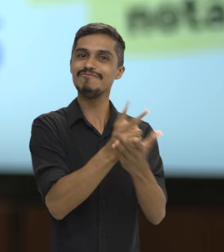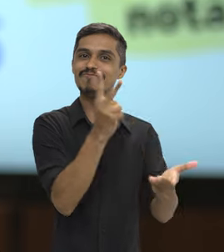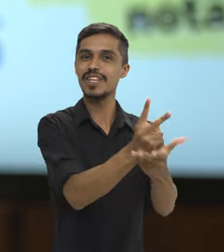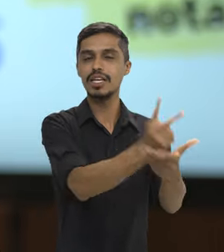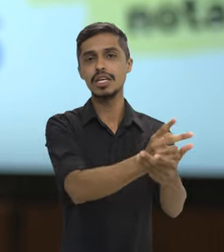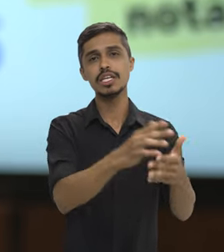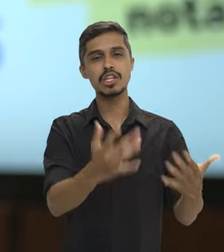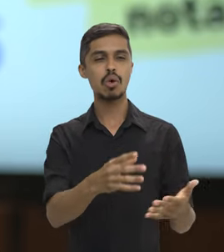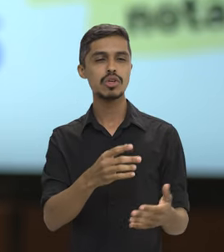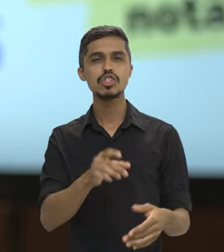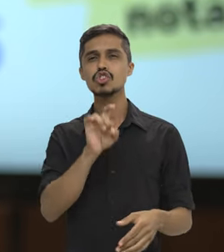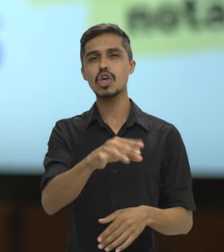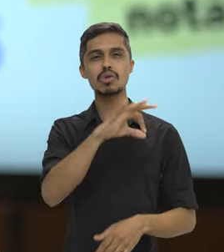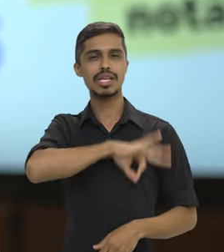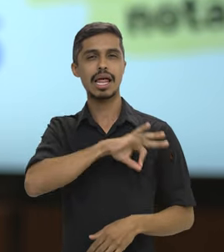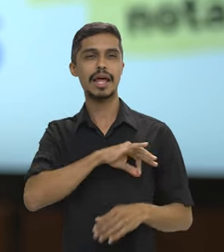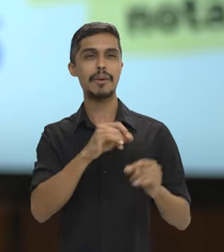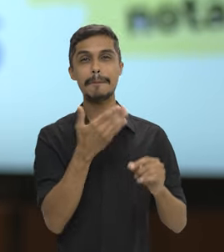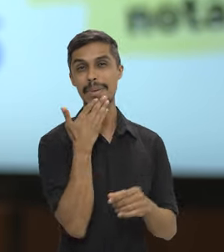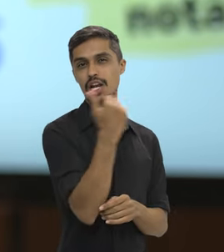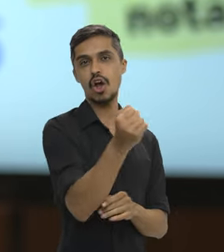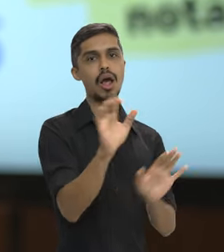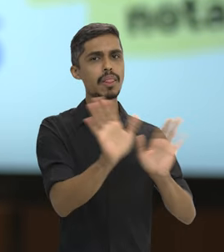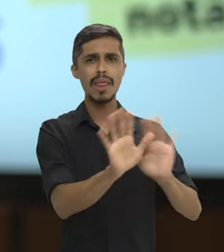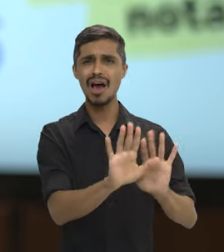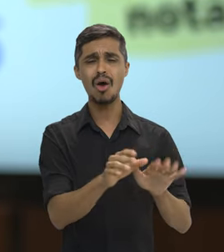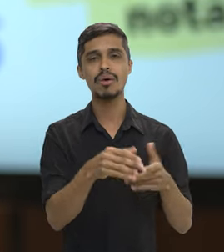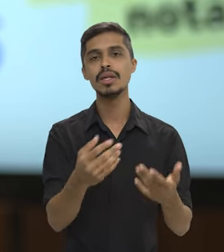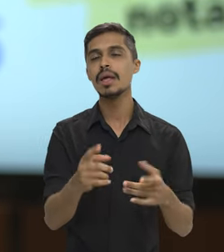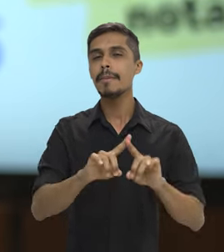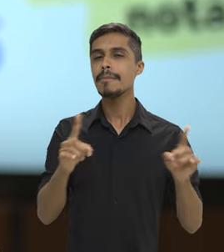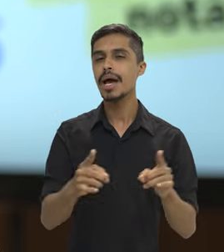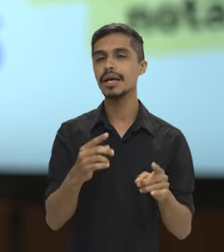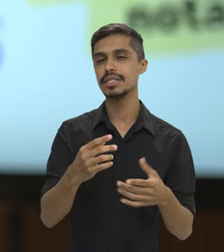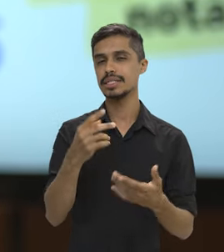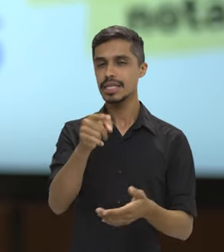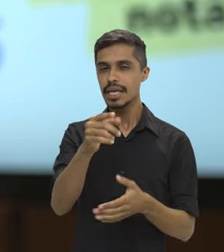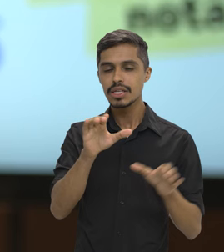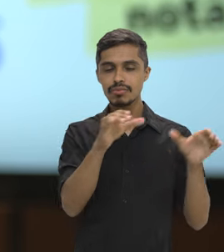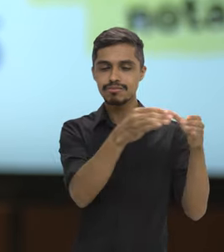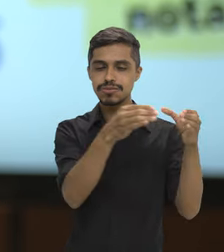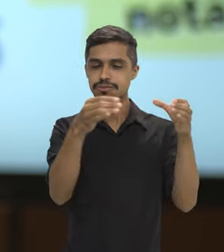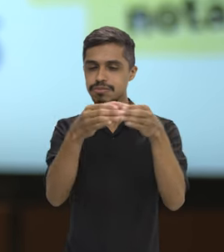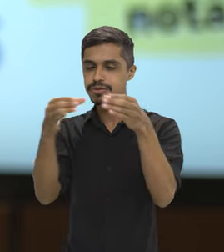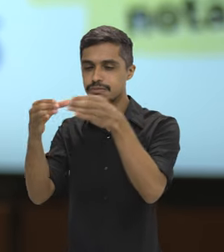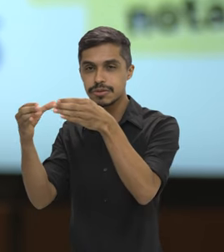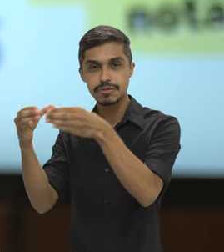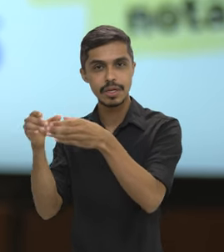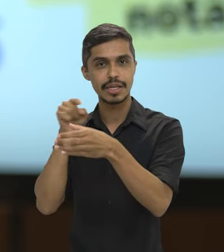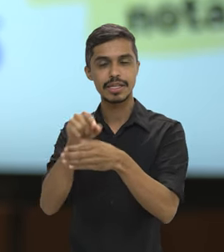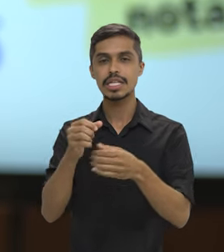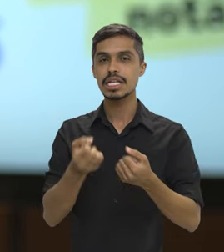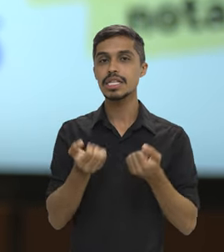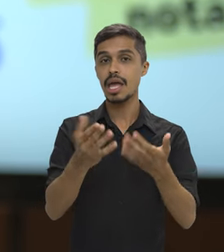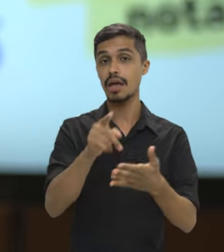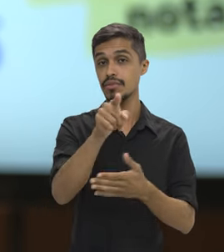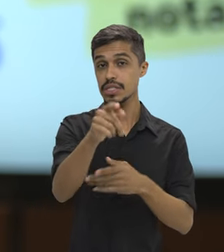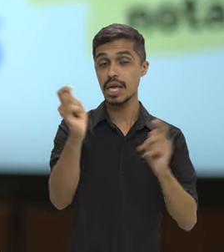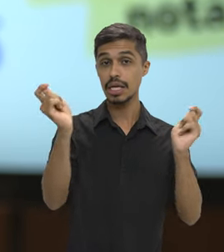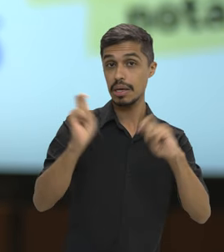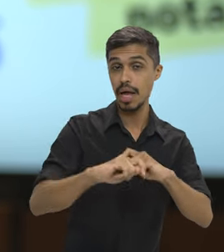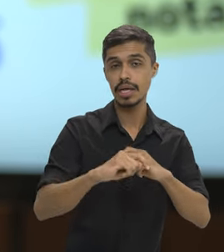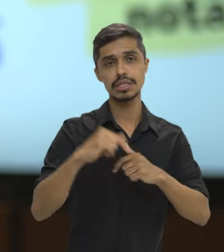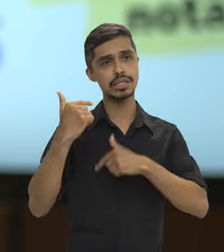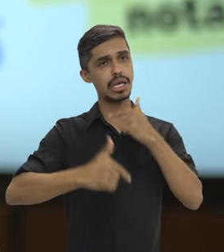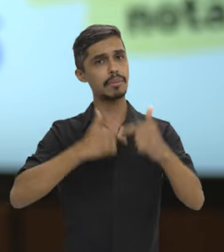salário mais alto, pensem no que vocês gostam de fazer. Essa visão do concurso por blocos, ela justamente traz uma possibilidade do